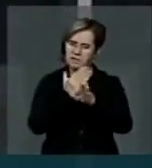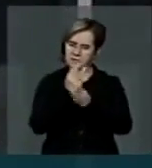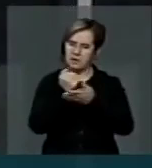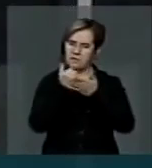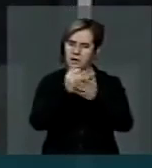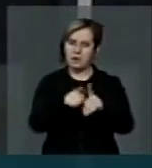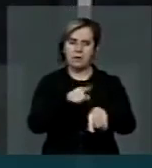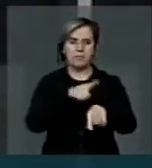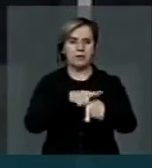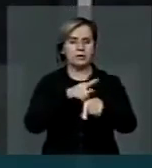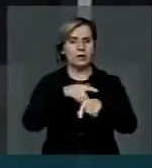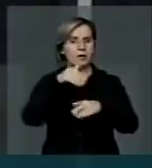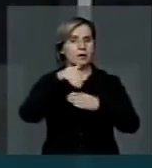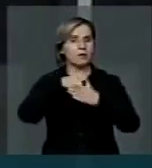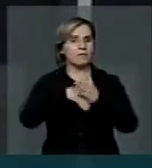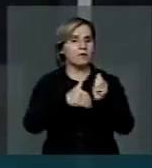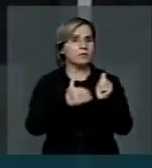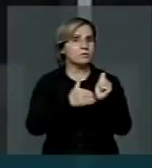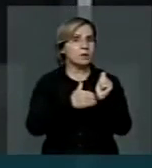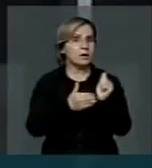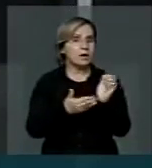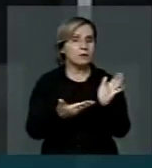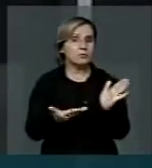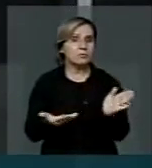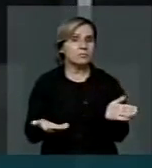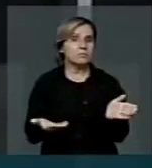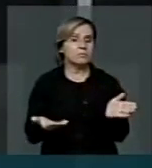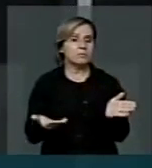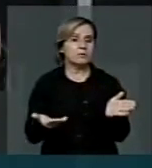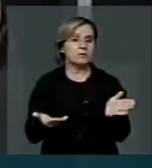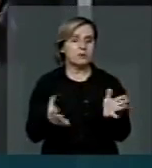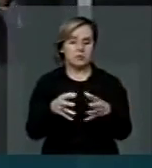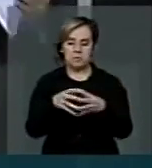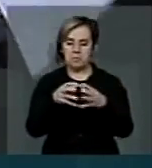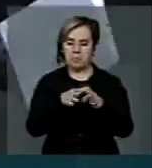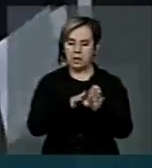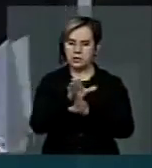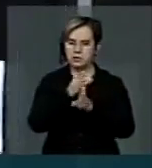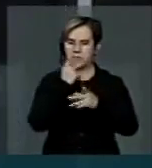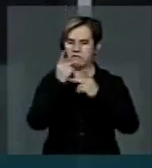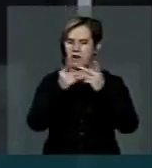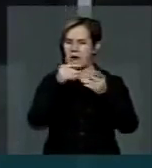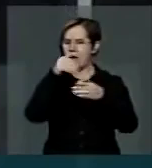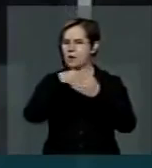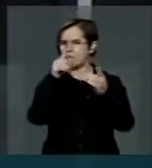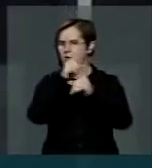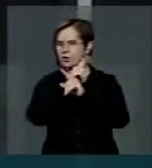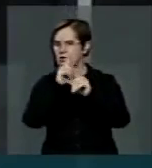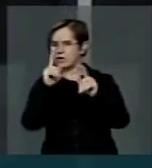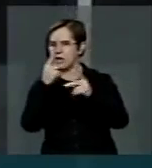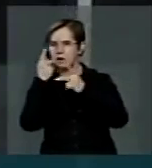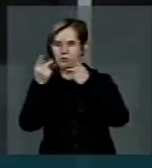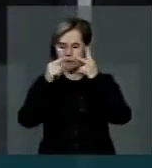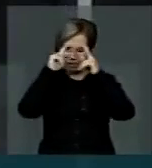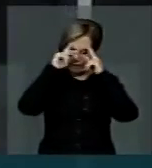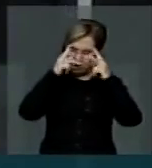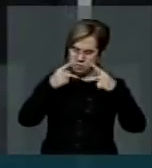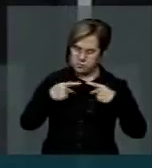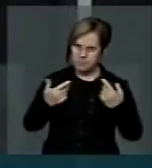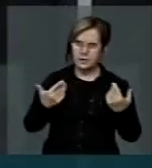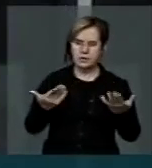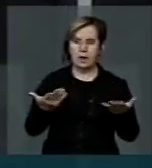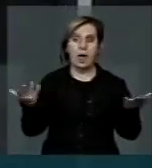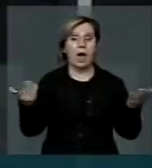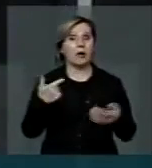voto, aí vem a determinação partidária, não, não é para votar, isso e aquilo, deputado Fábio. Então, nós queremos ir agora,